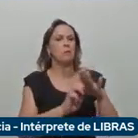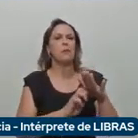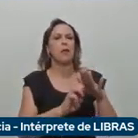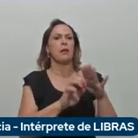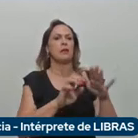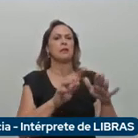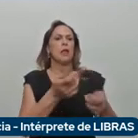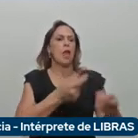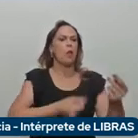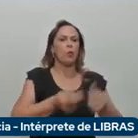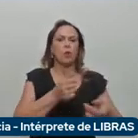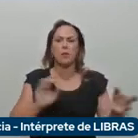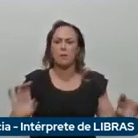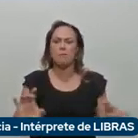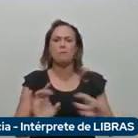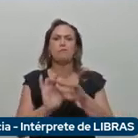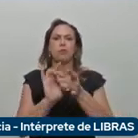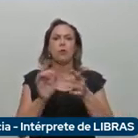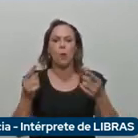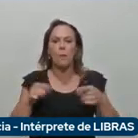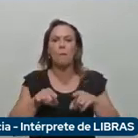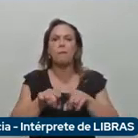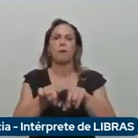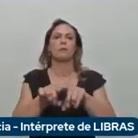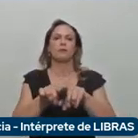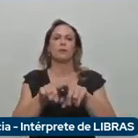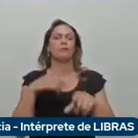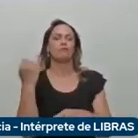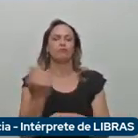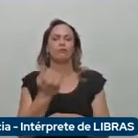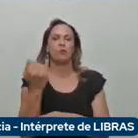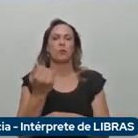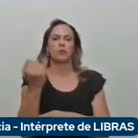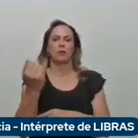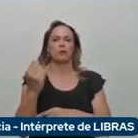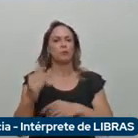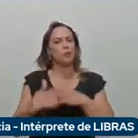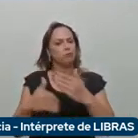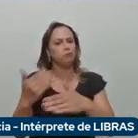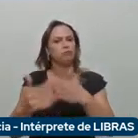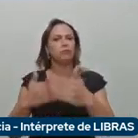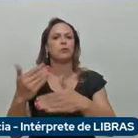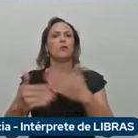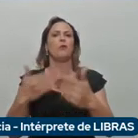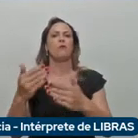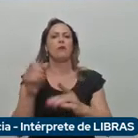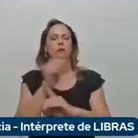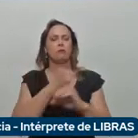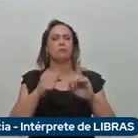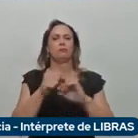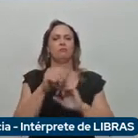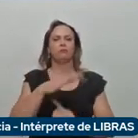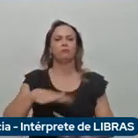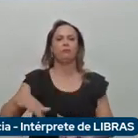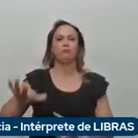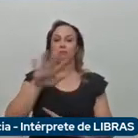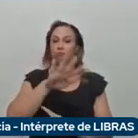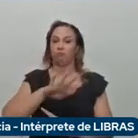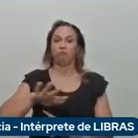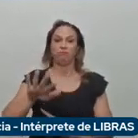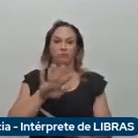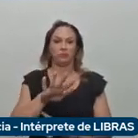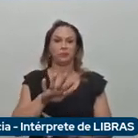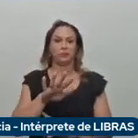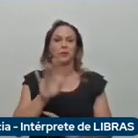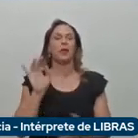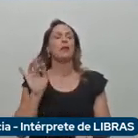desenvolvimento, né, para a inovação, e principalmente aí com benefícios para a sociedade em geral, e isso está em total